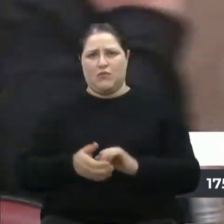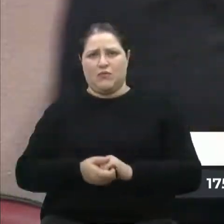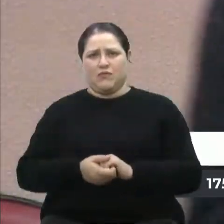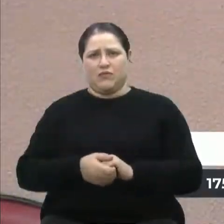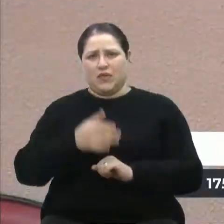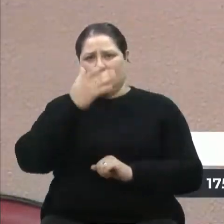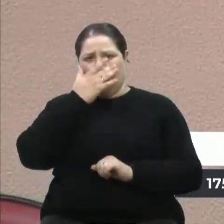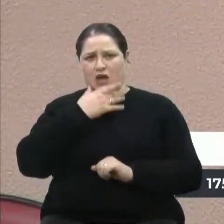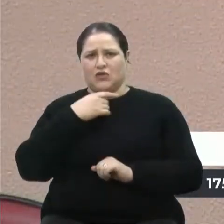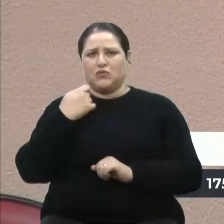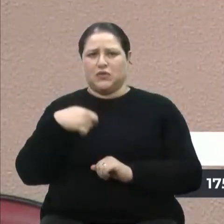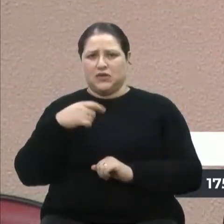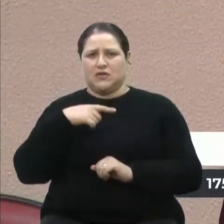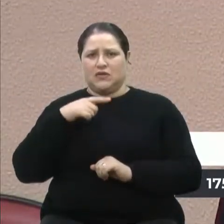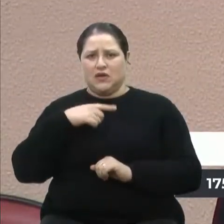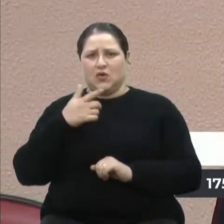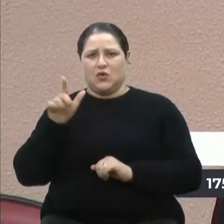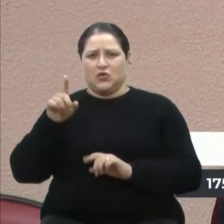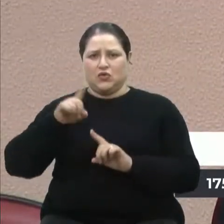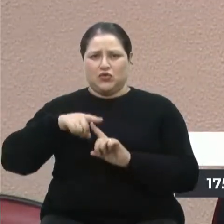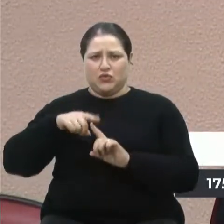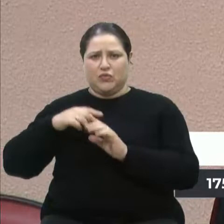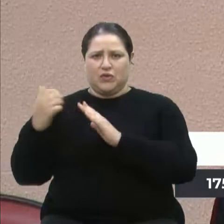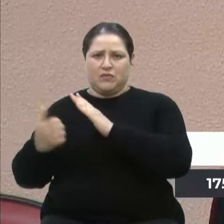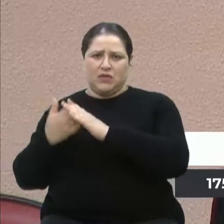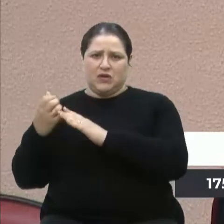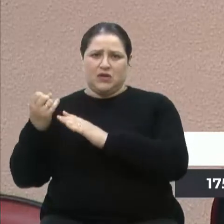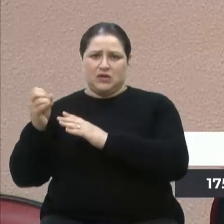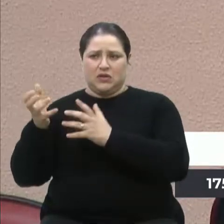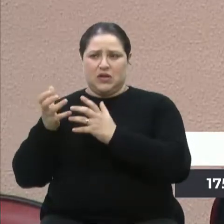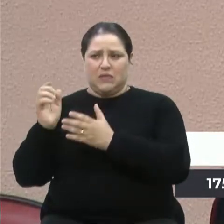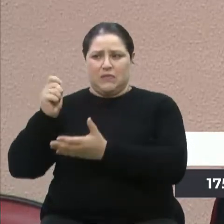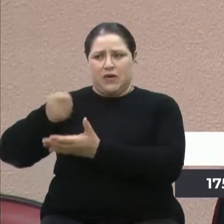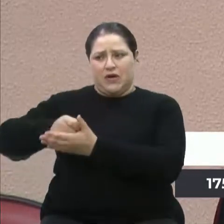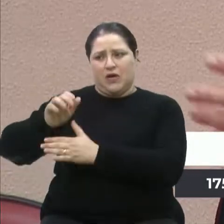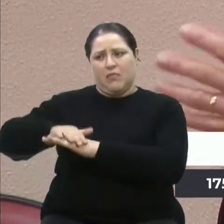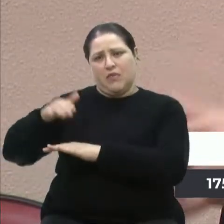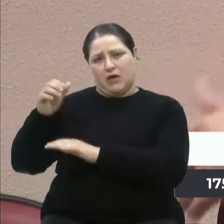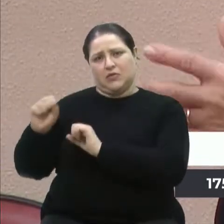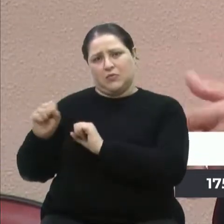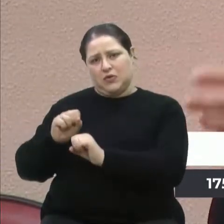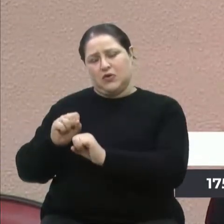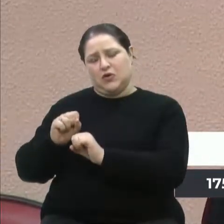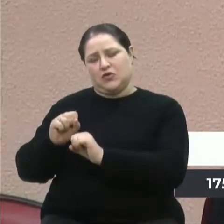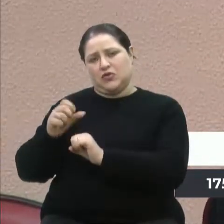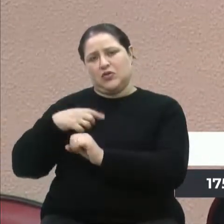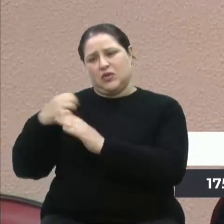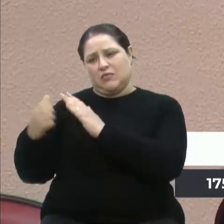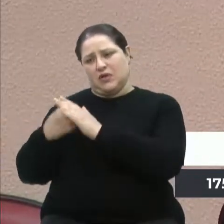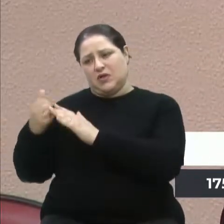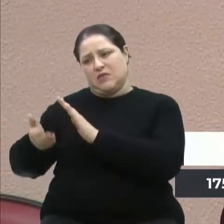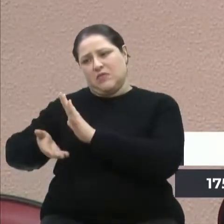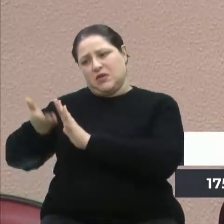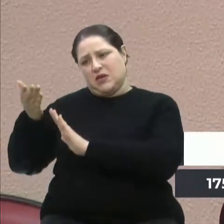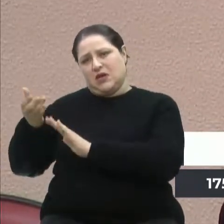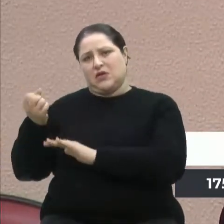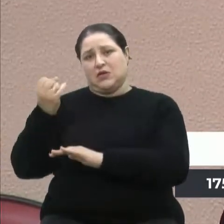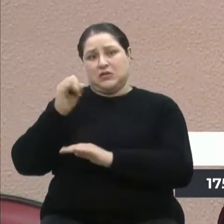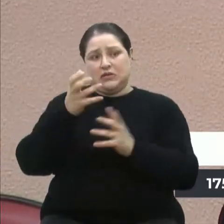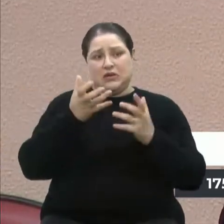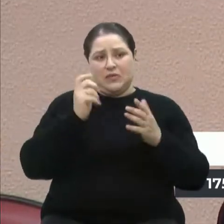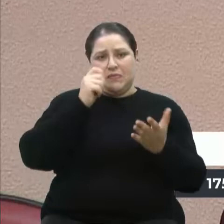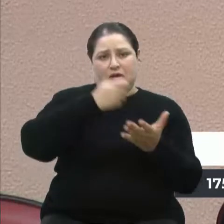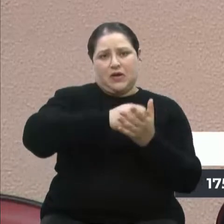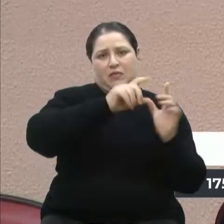acho que tem que ter as alternativas, quem quer pagar mais, pode pagar mais, que existe o mais. Quem quer o menos, eu acredito que